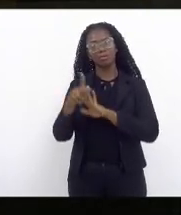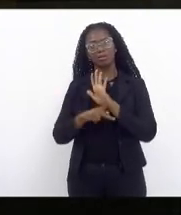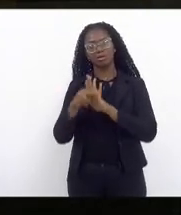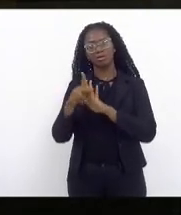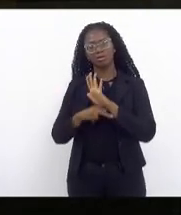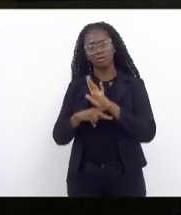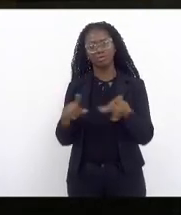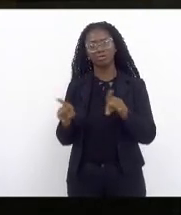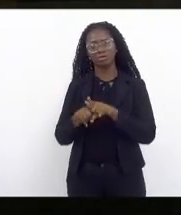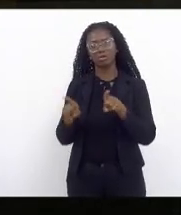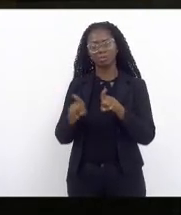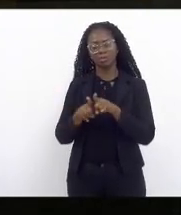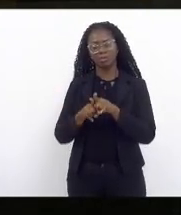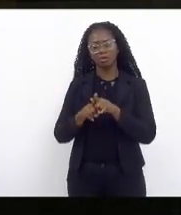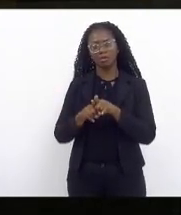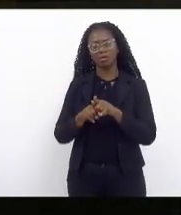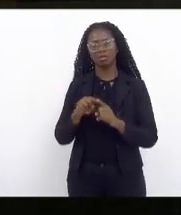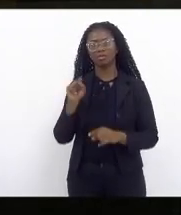infraestrutura de